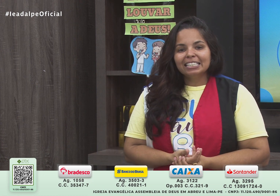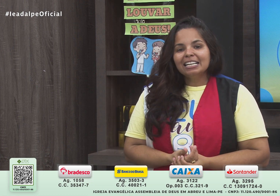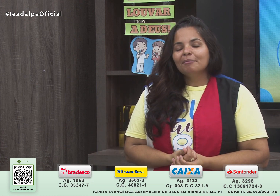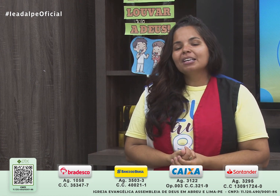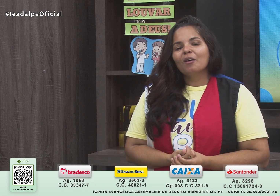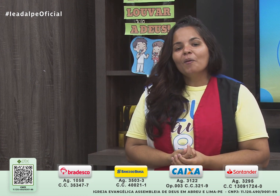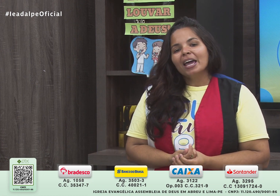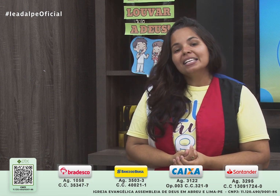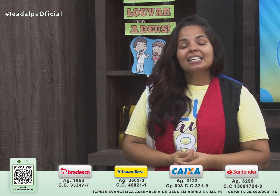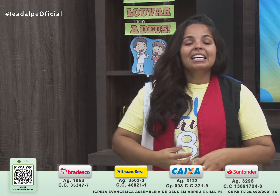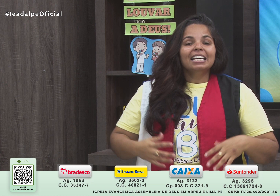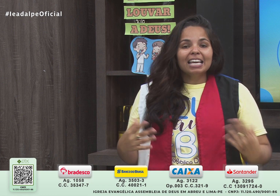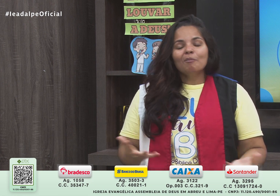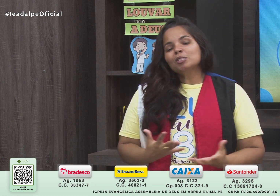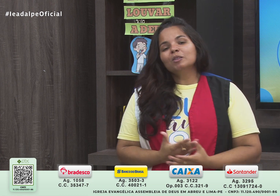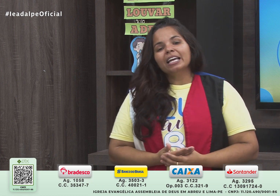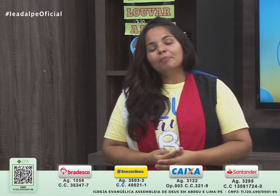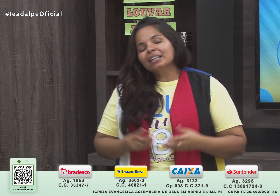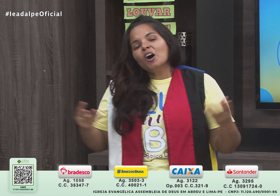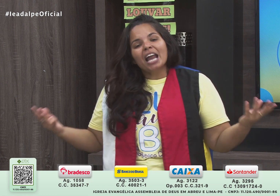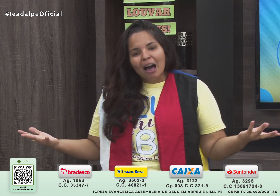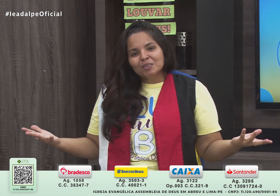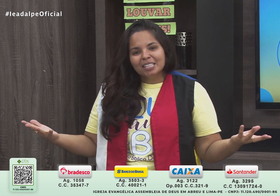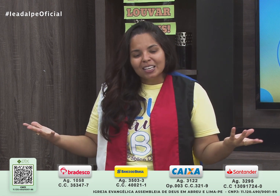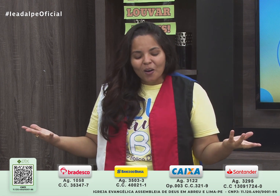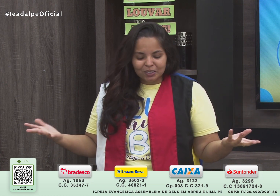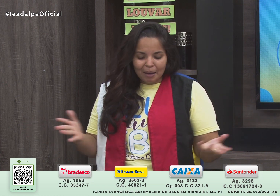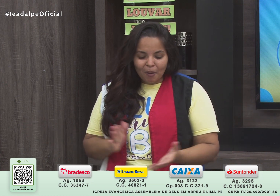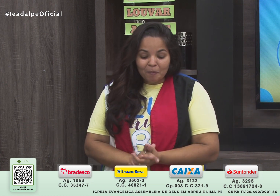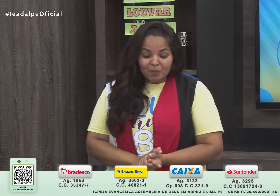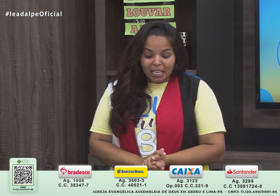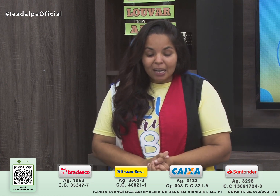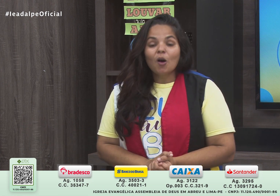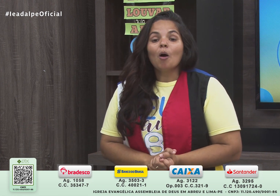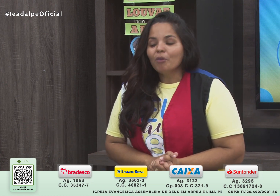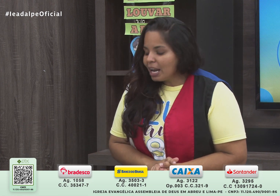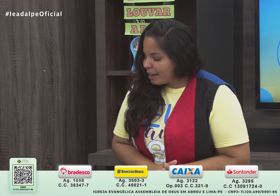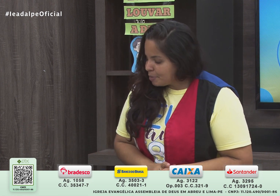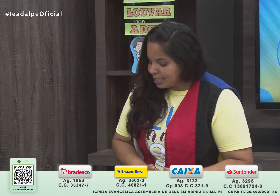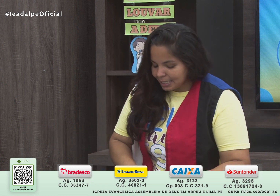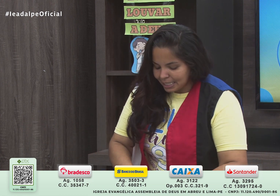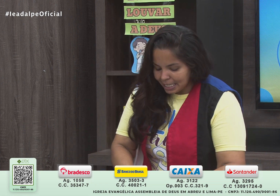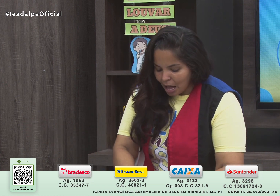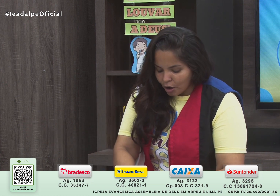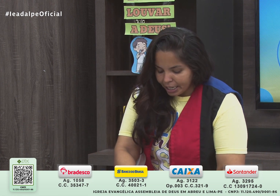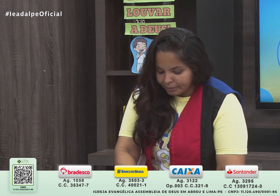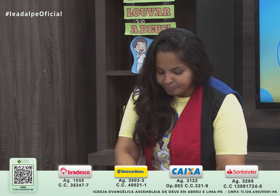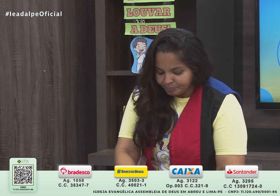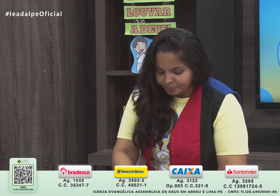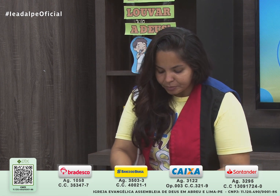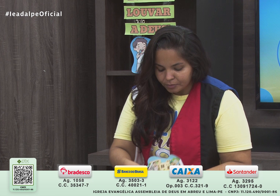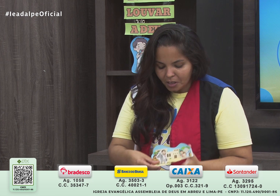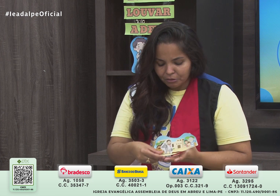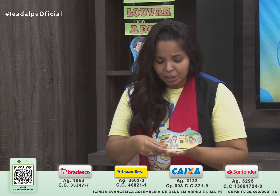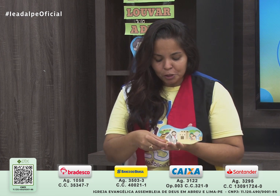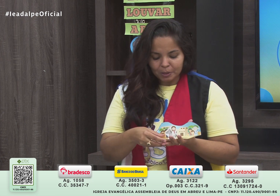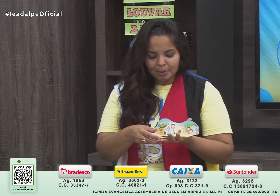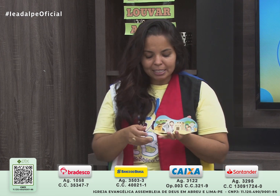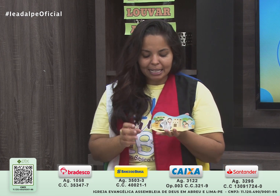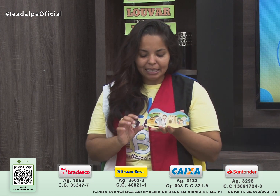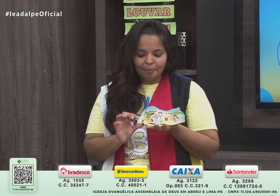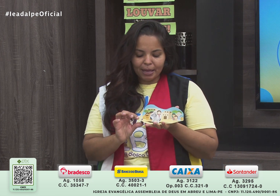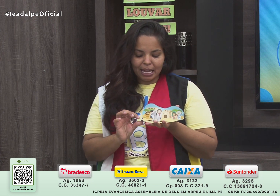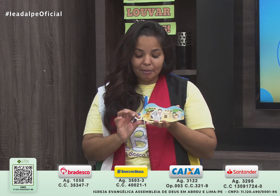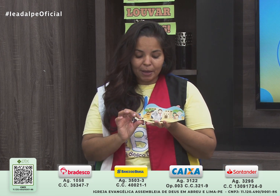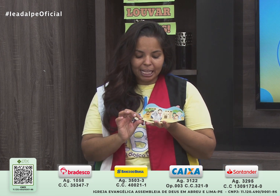fazer essa dinâmica com eles e ao mesmo tempo adorar o Senhor, tá bom? E como lembrancinha, olha, vou